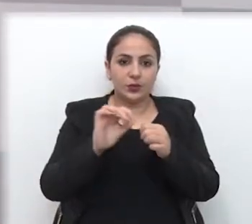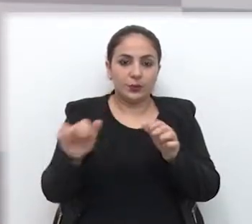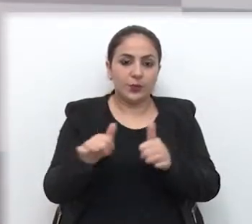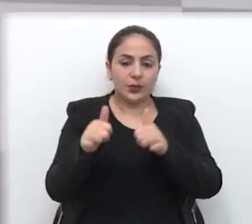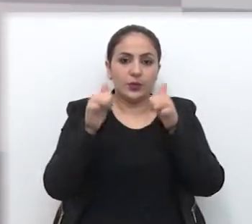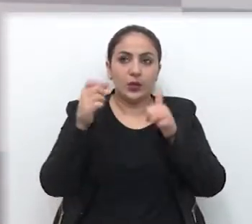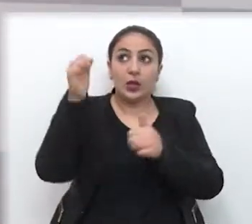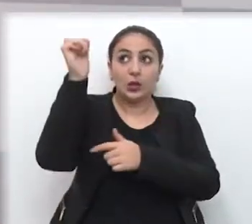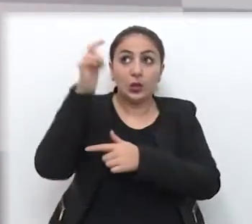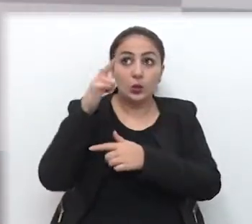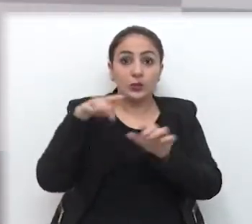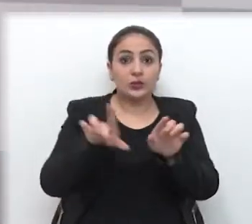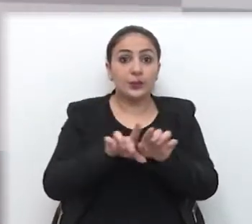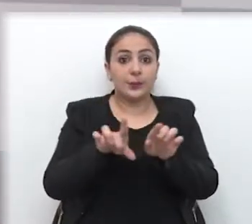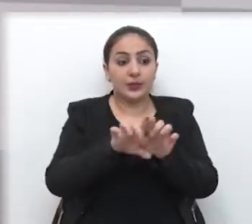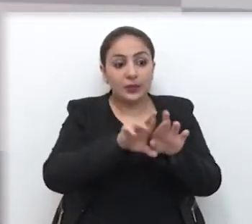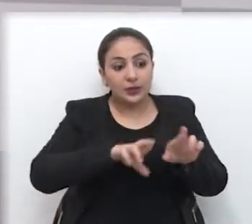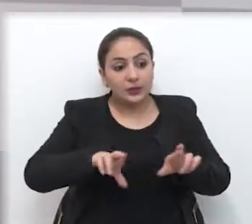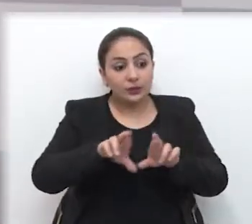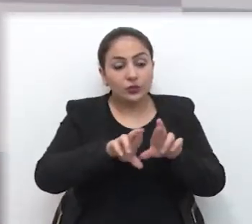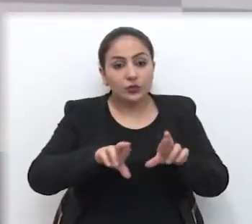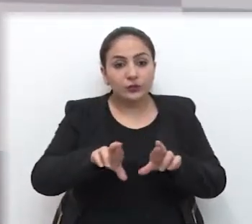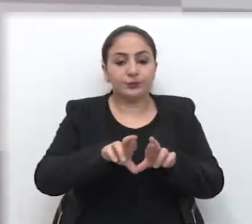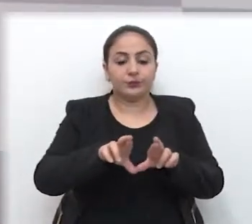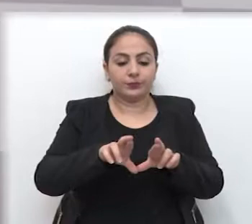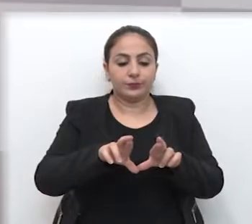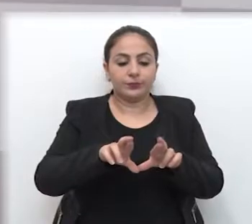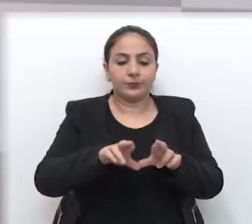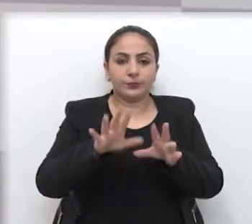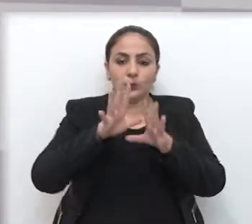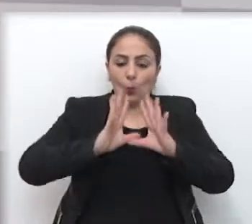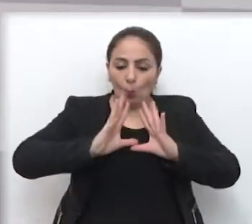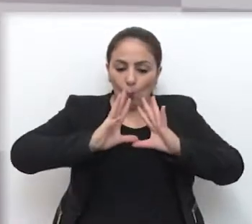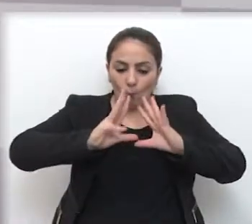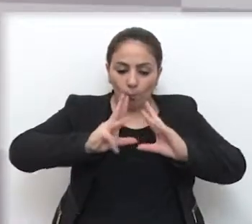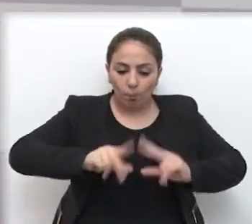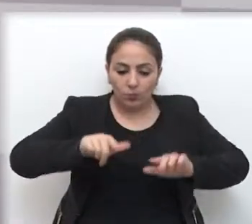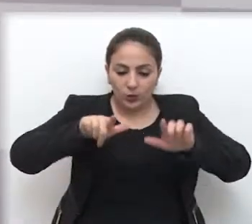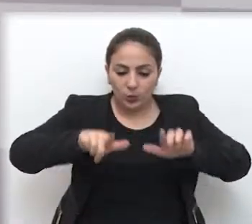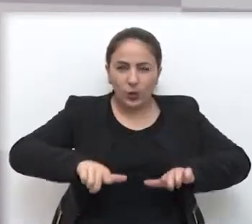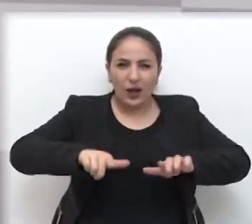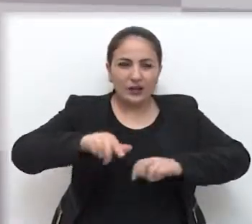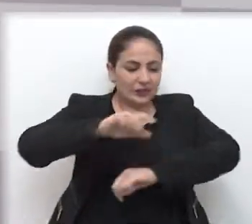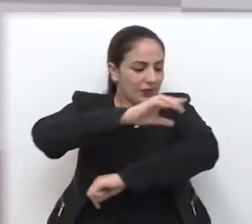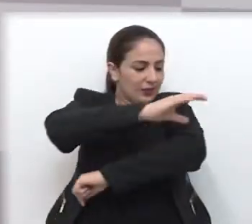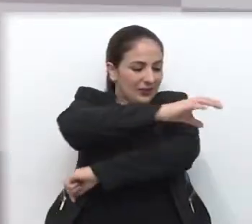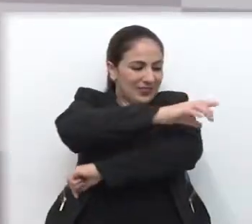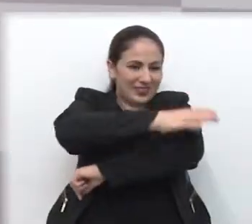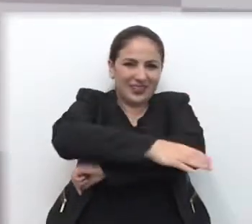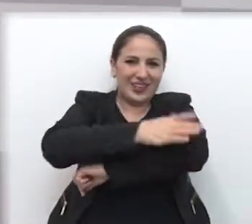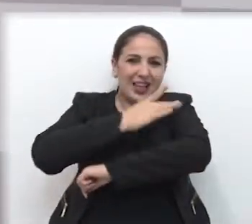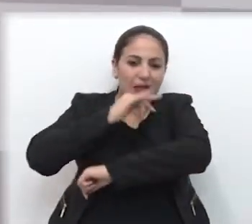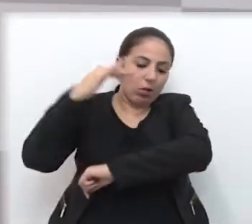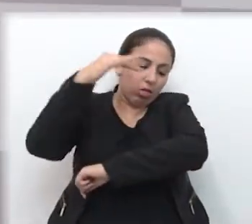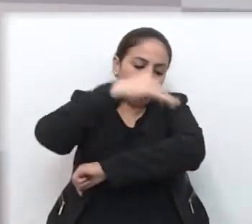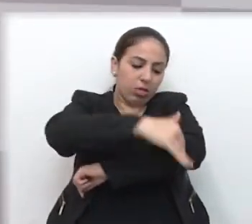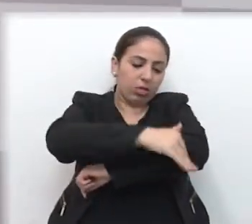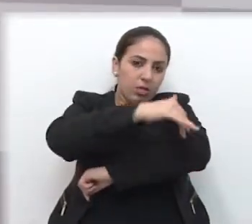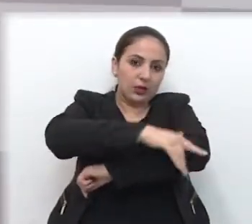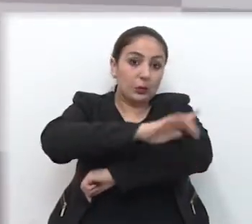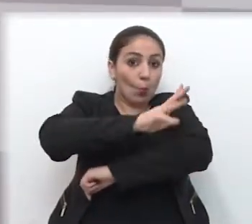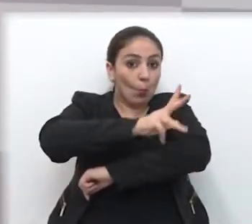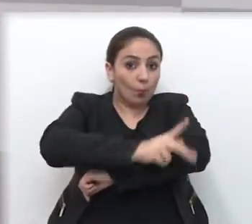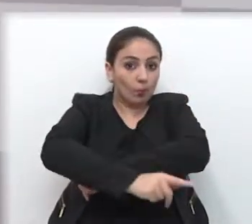melhoria de iluminação também naquela região, a canalização, limpeza de boca de gelobo. Então são melhorias que a